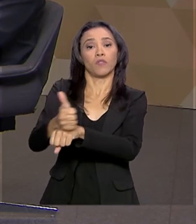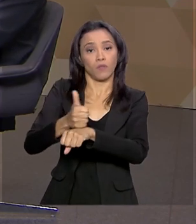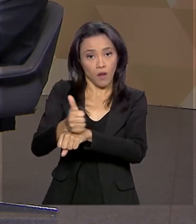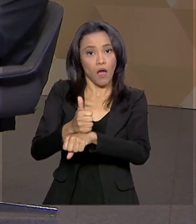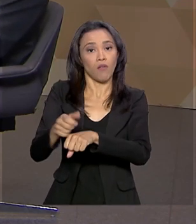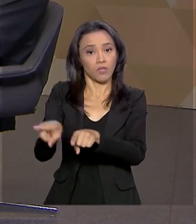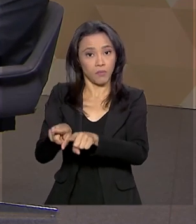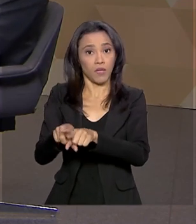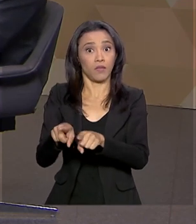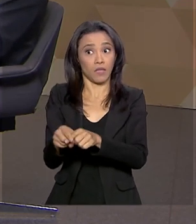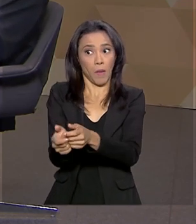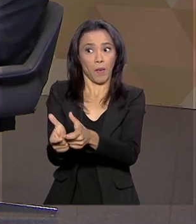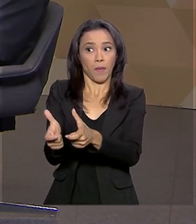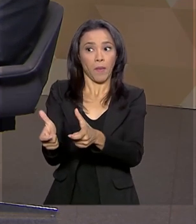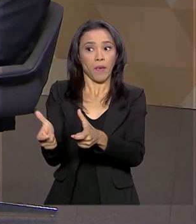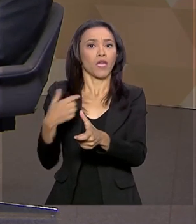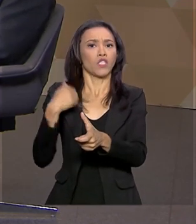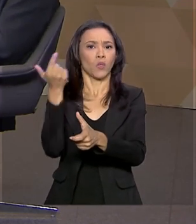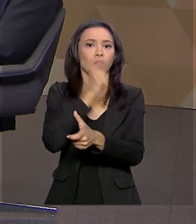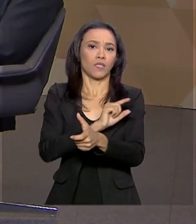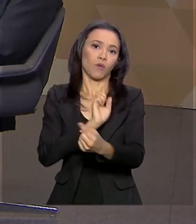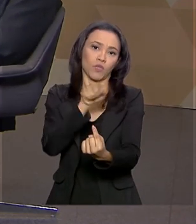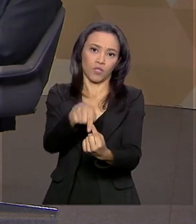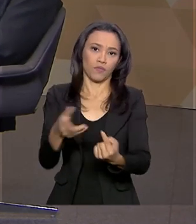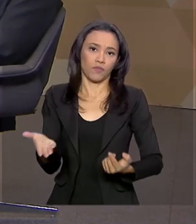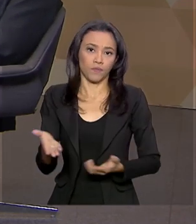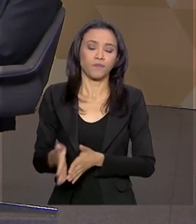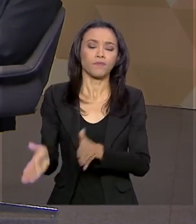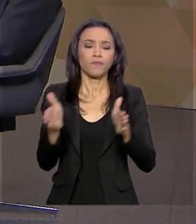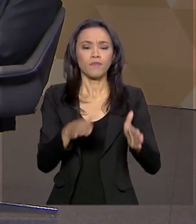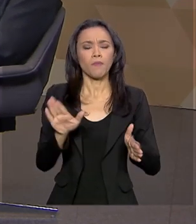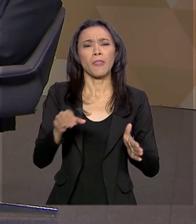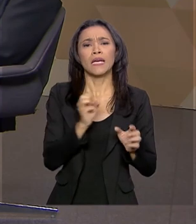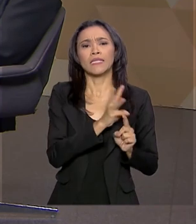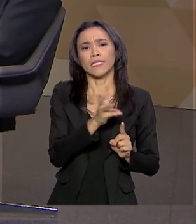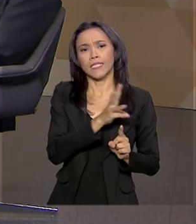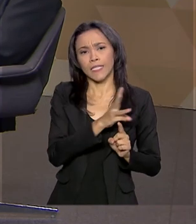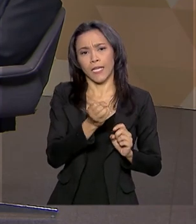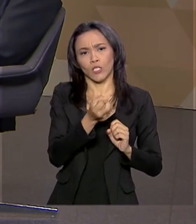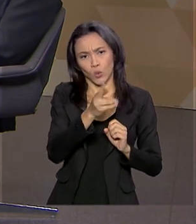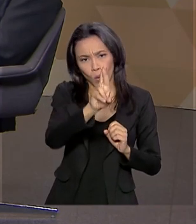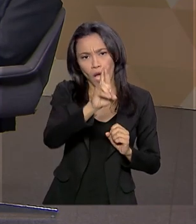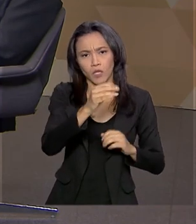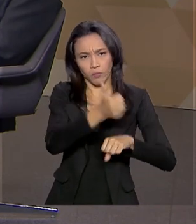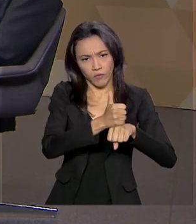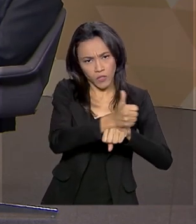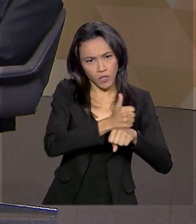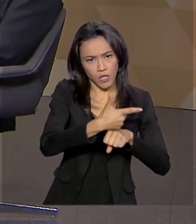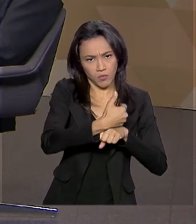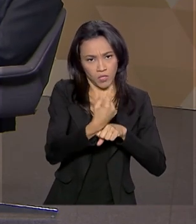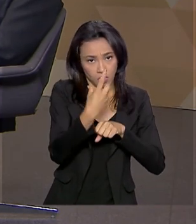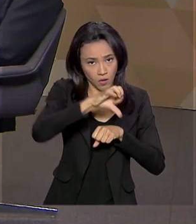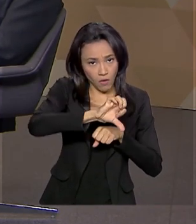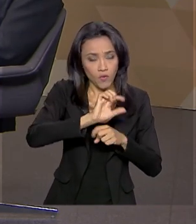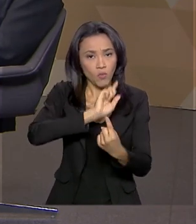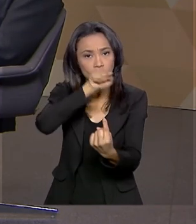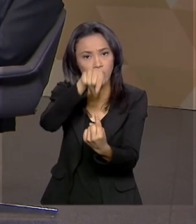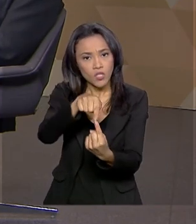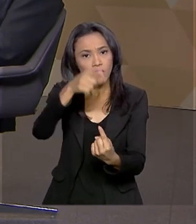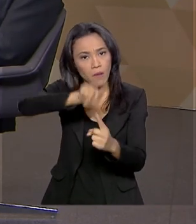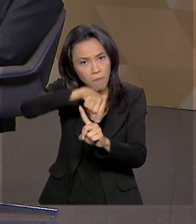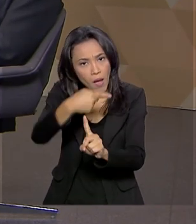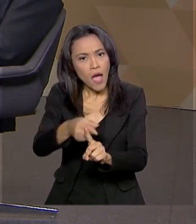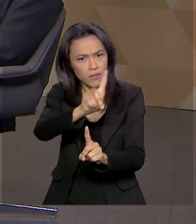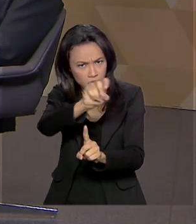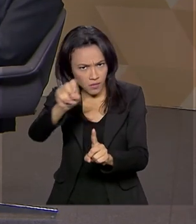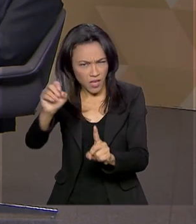com isso, além dos acadêmicos, a gente consegue alcançar a nossa meta. Foram criados 33 doutorados profissionais em 2019 e a meta são mais 100